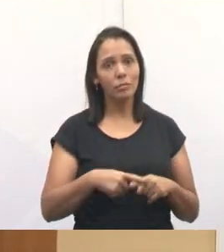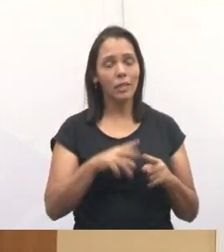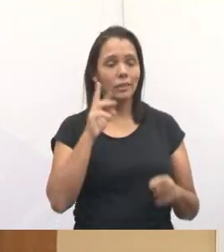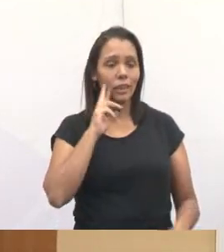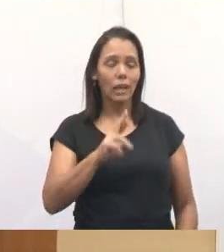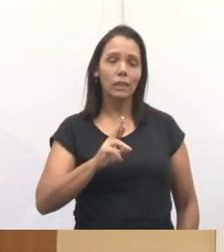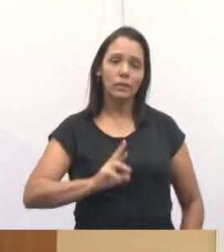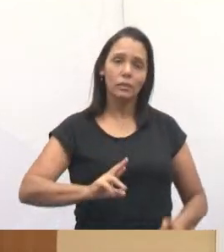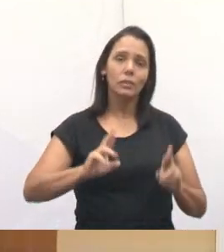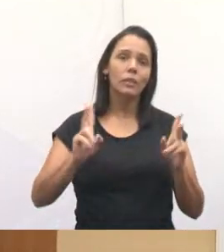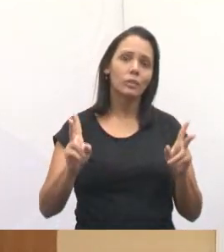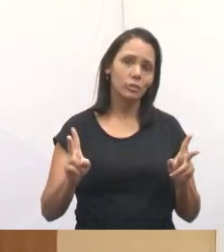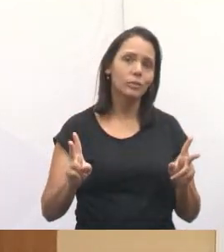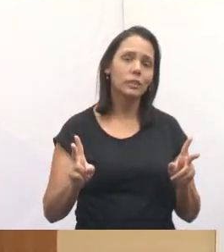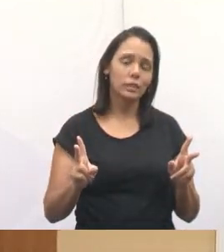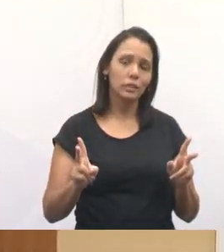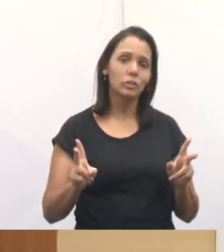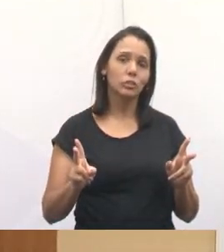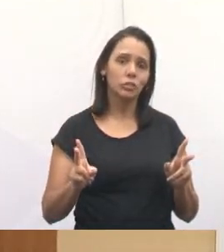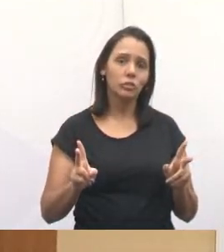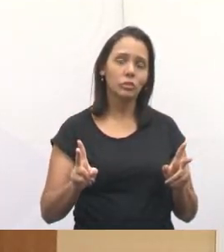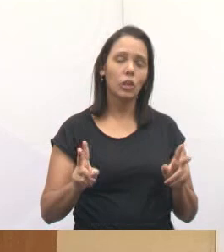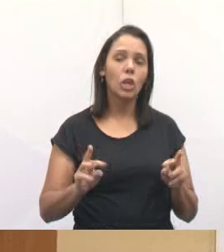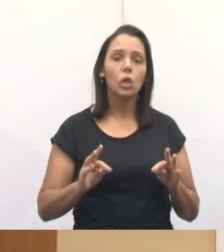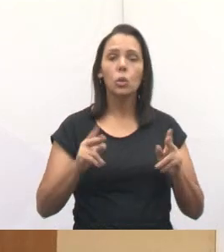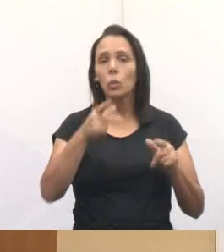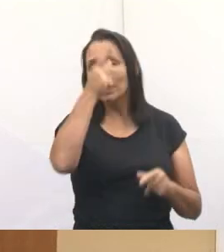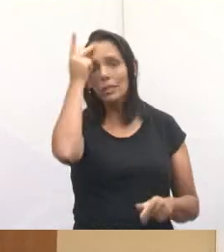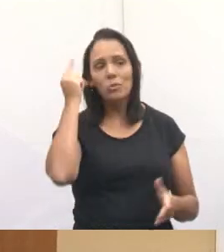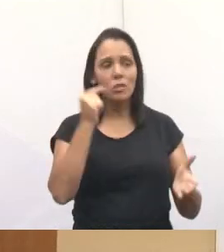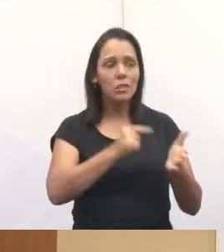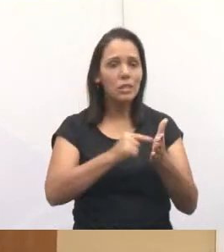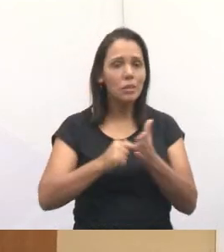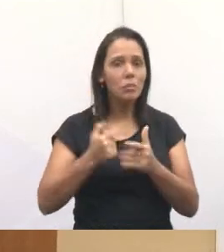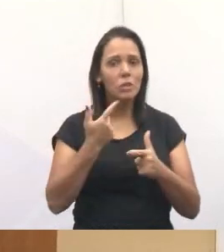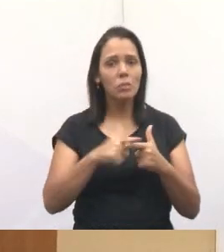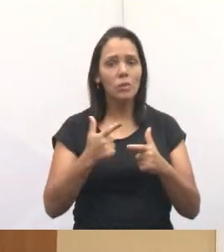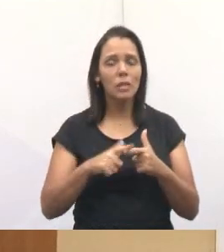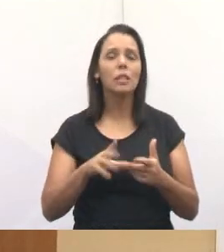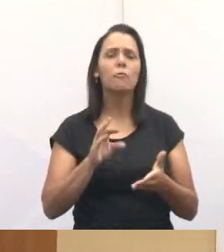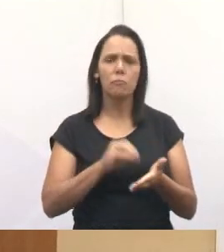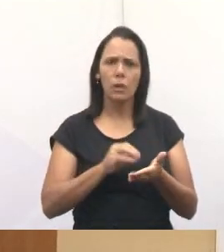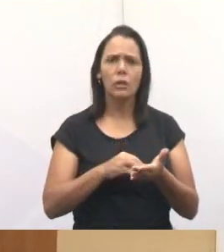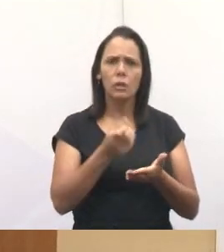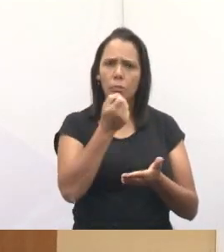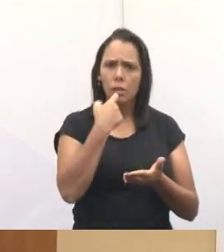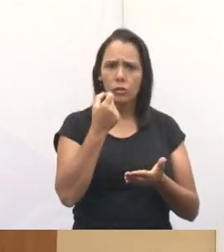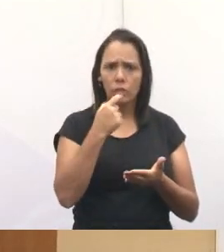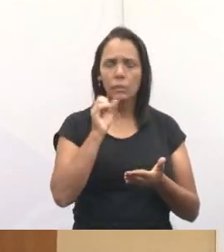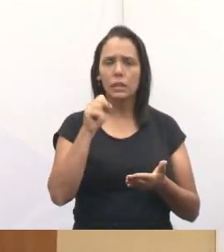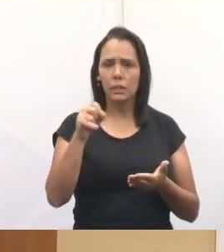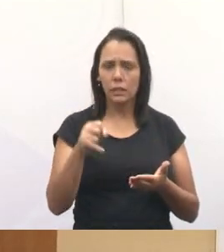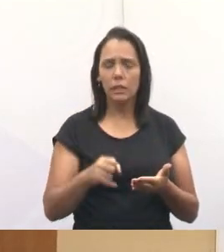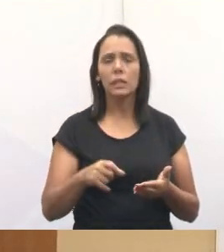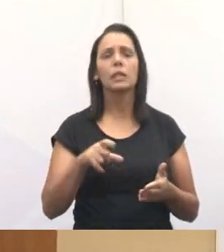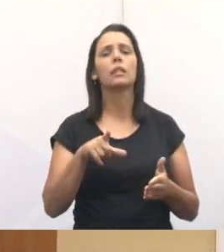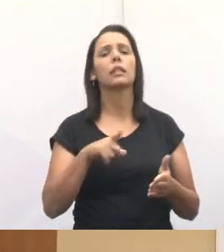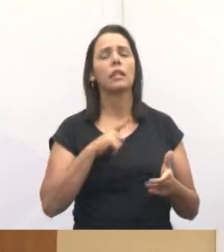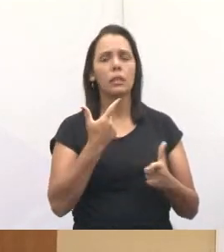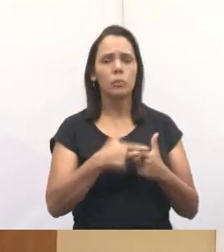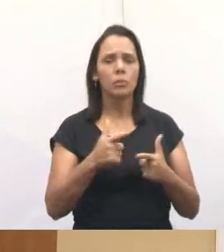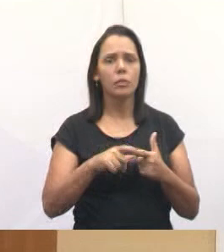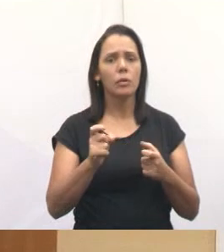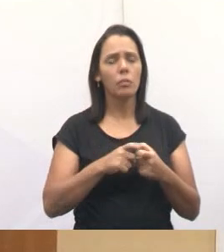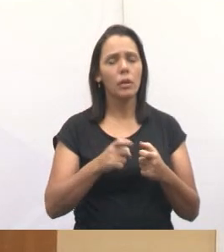mandando o medicamento. Todo mundo aponta esses problemas aqui. Tem falta de medicamento? Tem. Tem problema com médico? Tem.